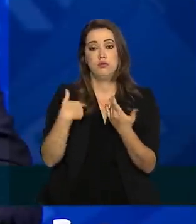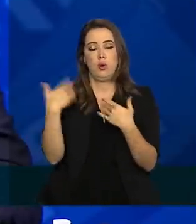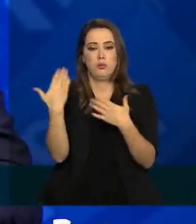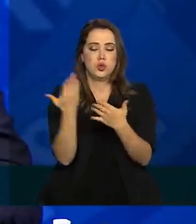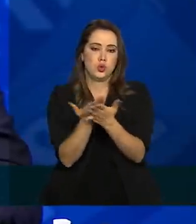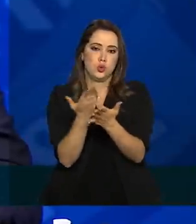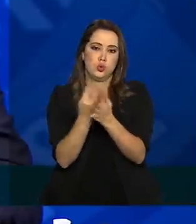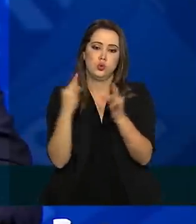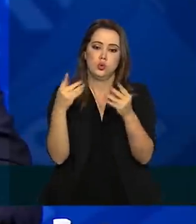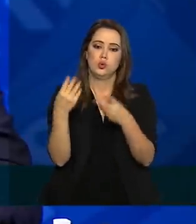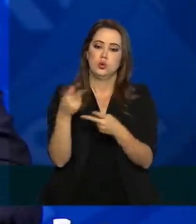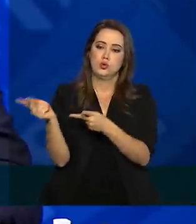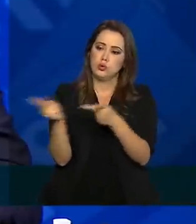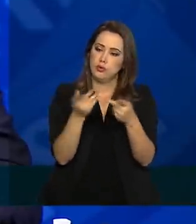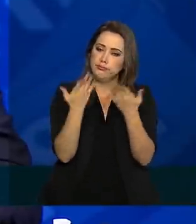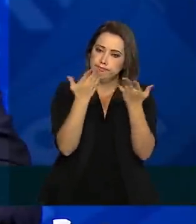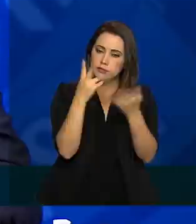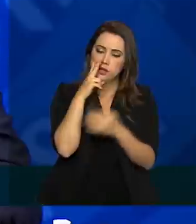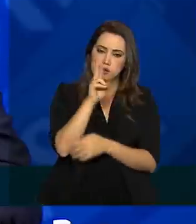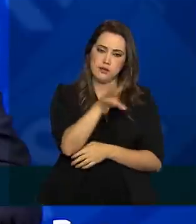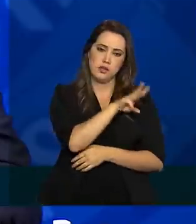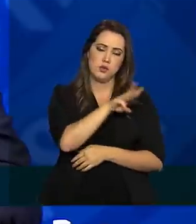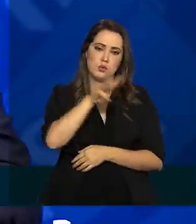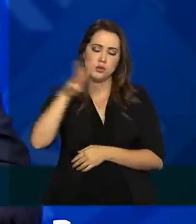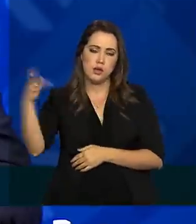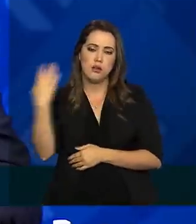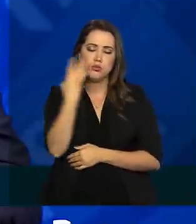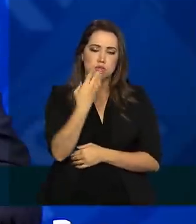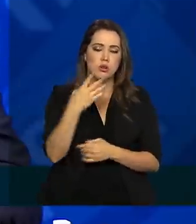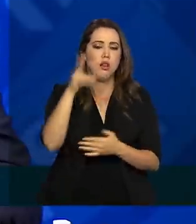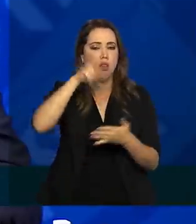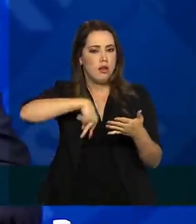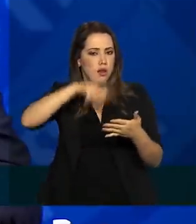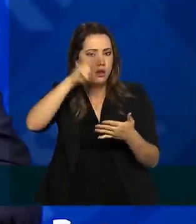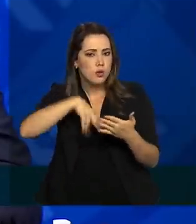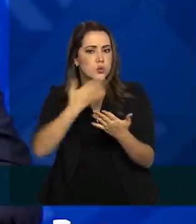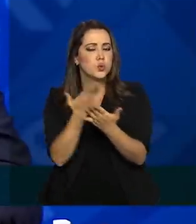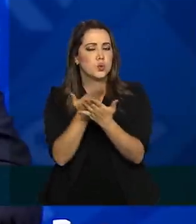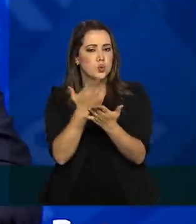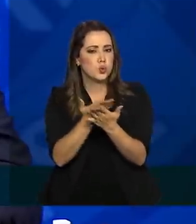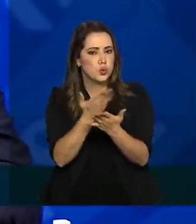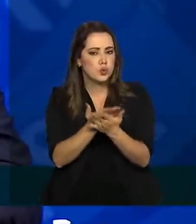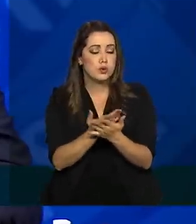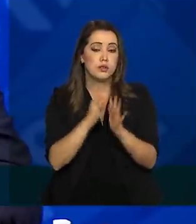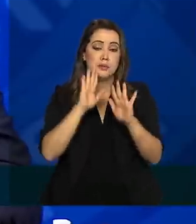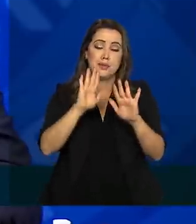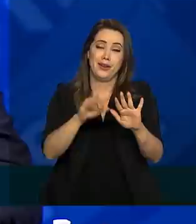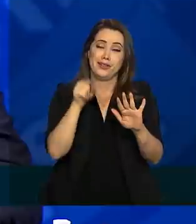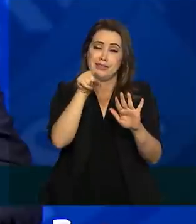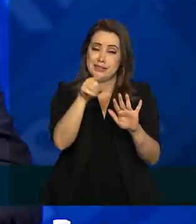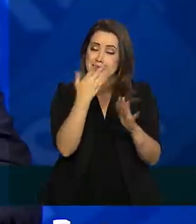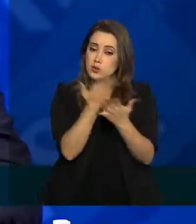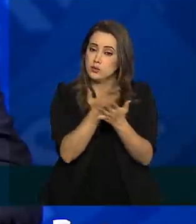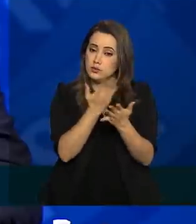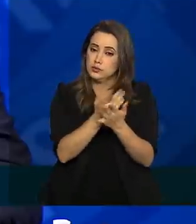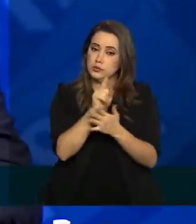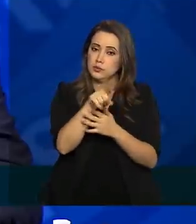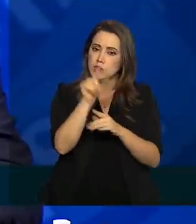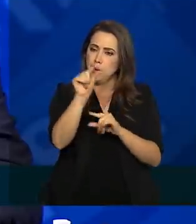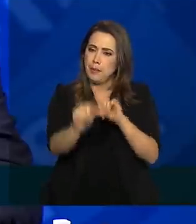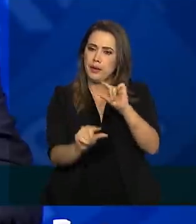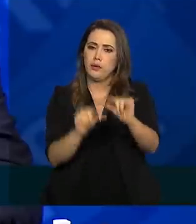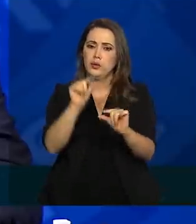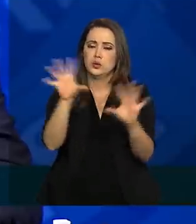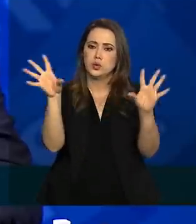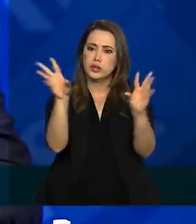todos estão convidados a acessar, abrir, ler as análises. É claro que essas análises, elas são pequenos